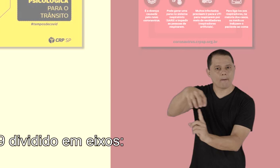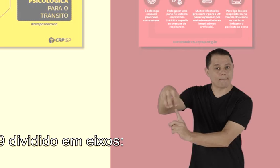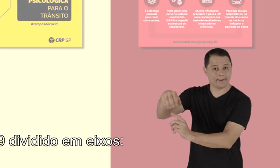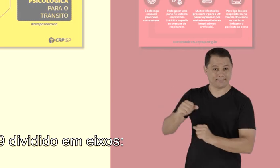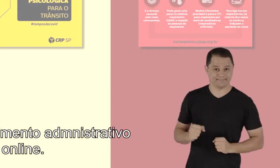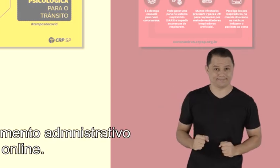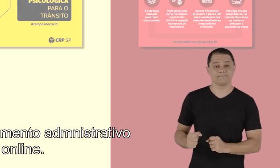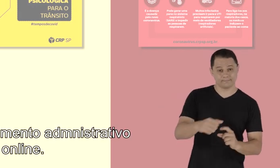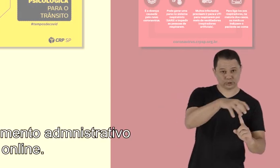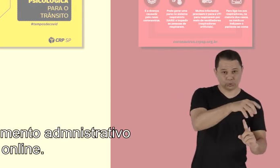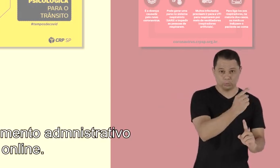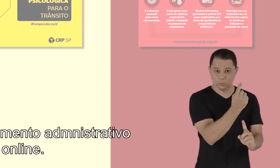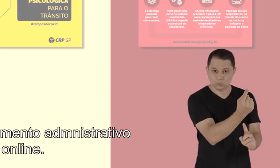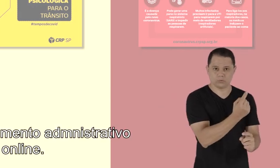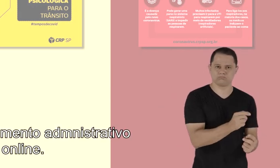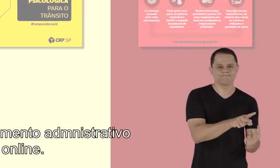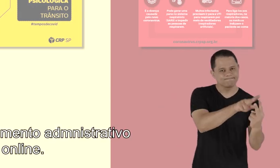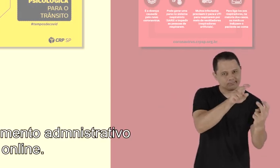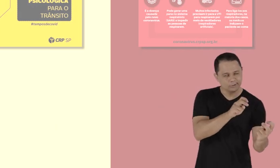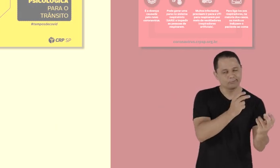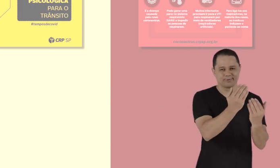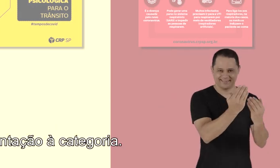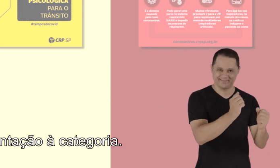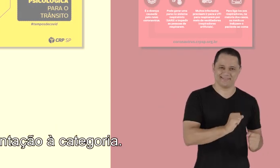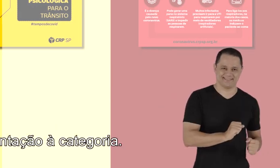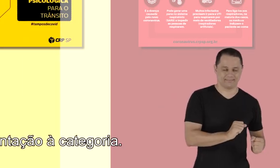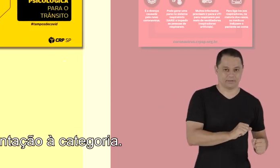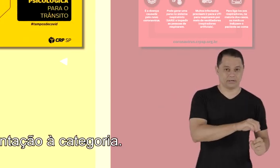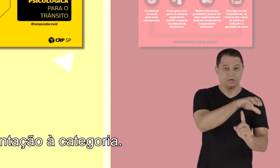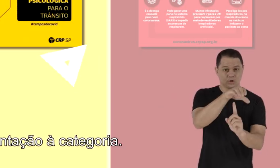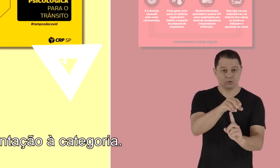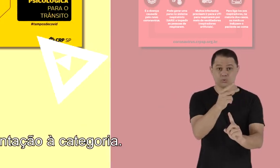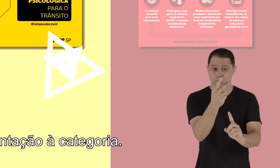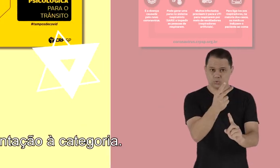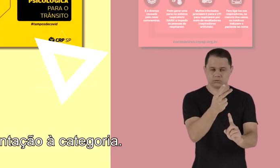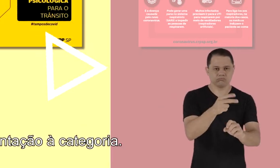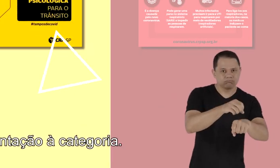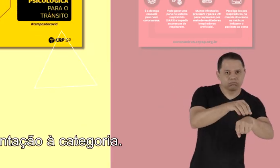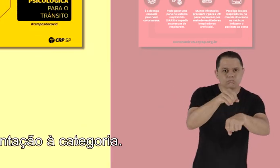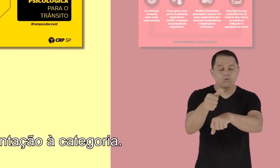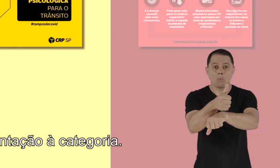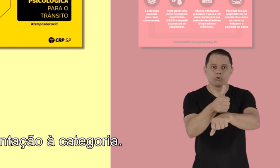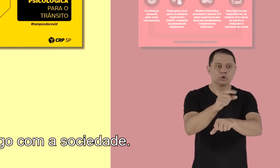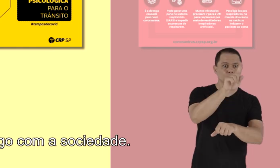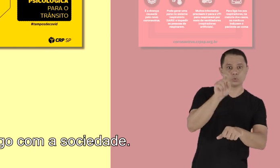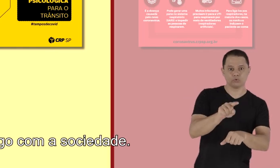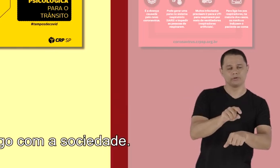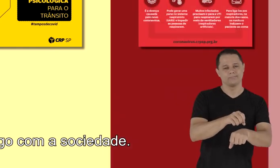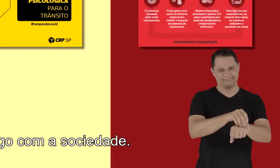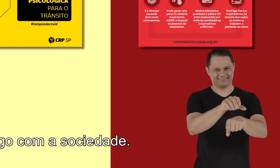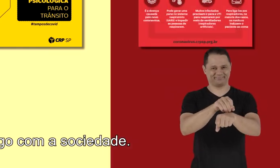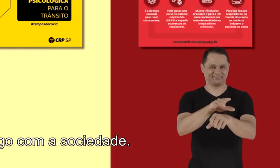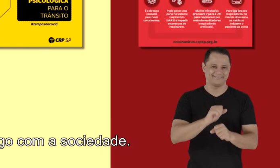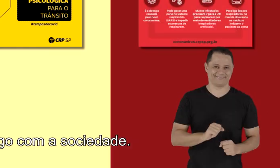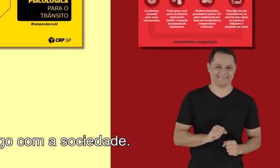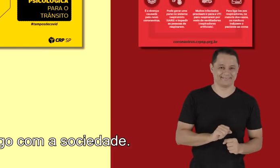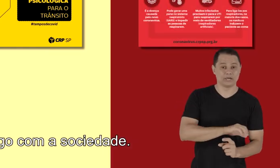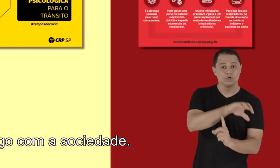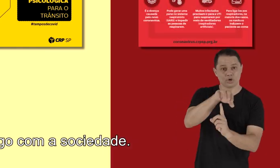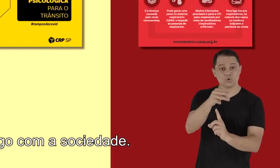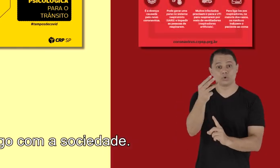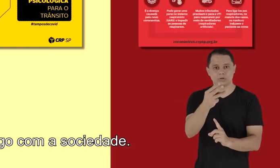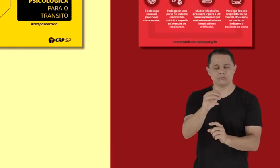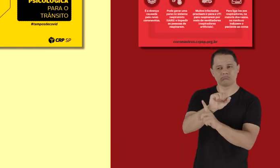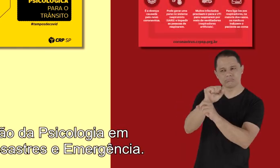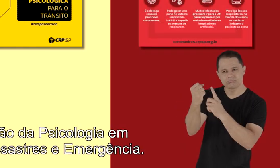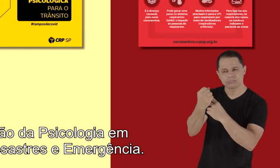eixos. Eixo 1 – Atendimento online Eixo 2 – Orientação à categoria Eixo 3 – Diálogo com